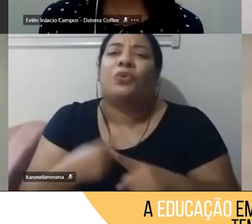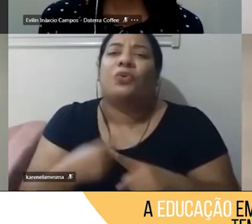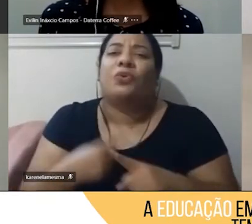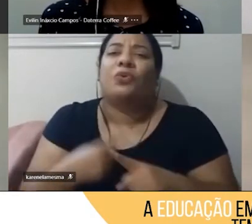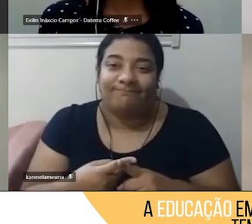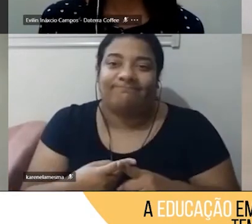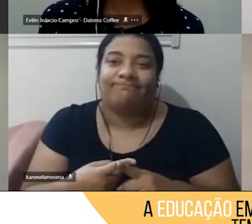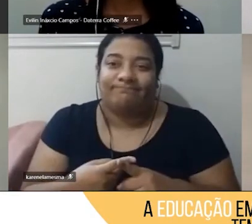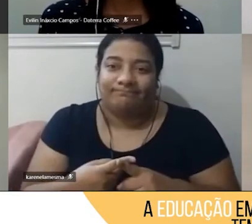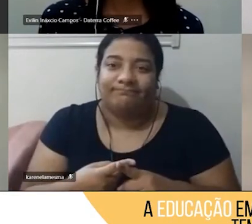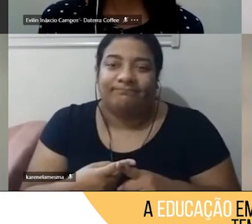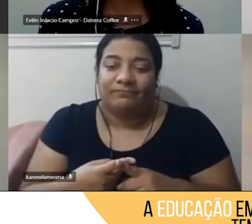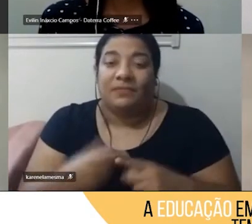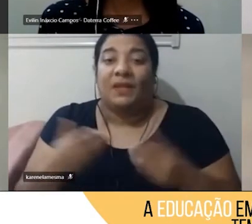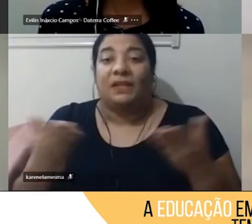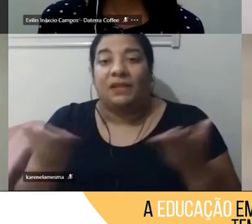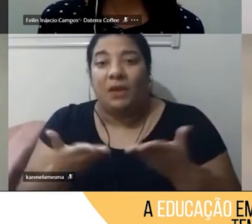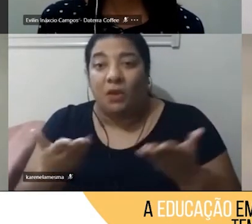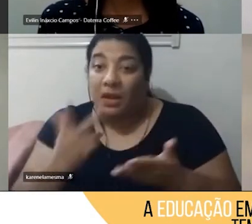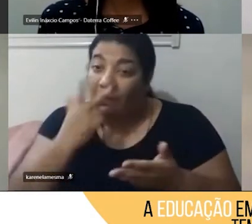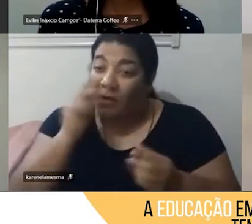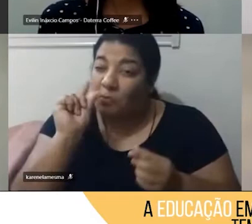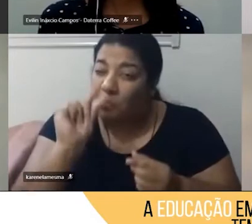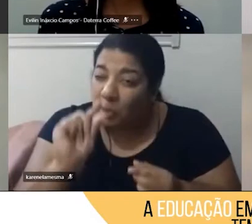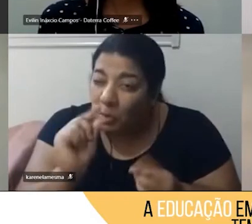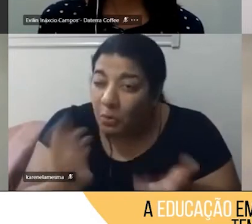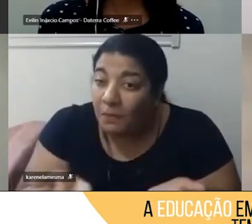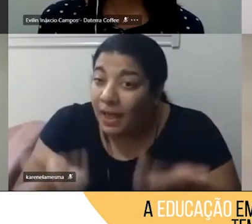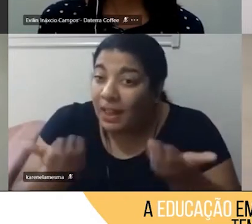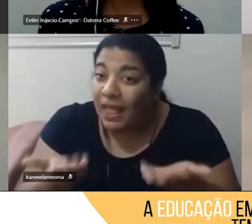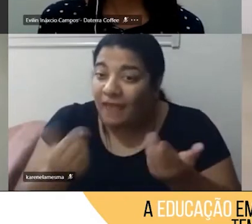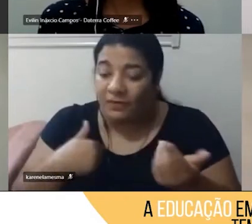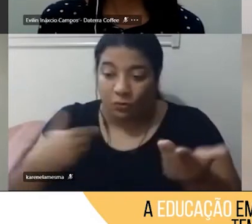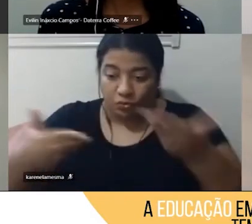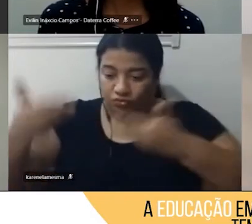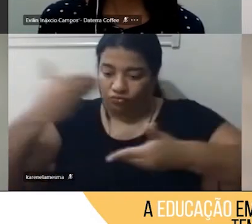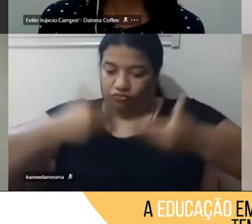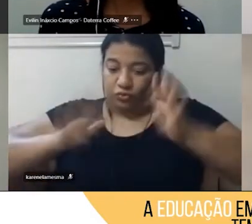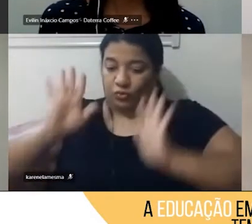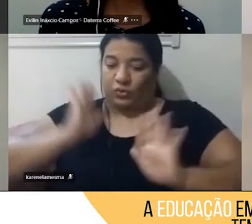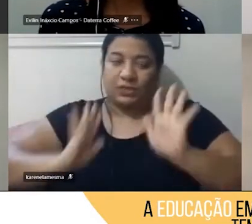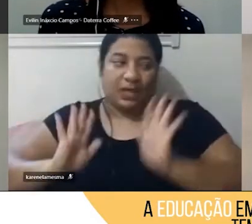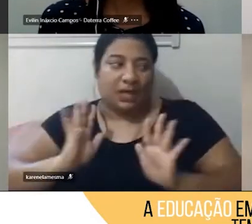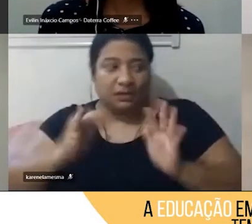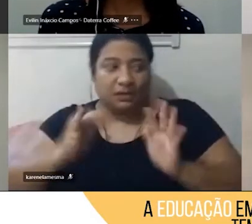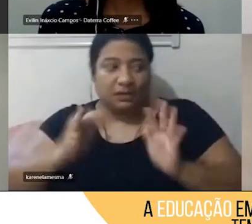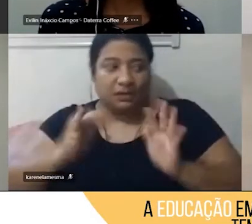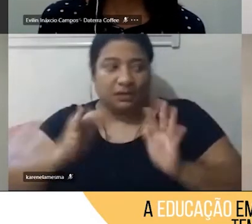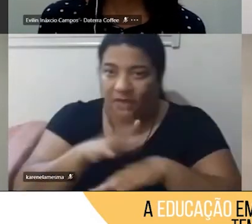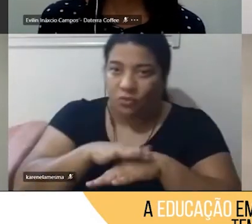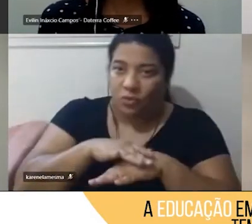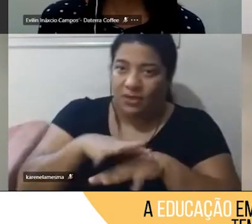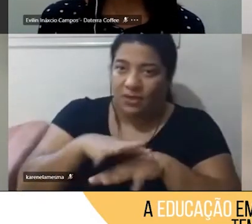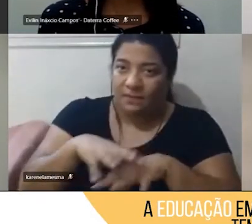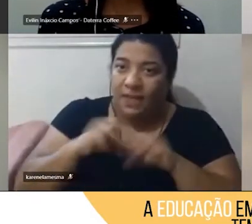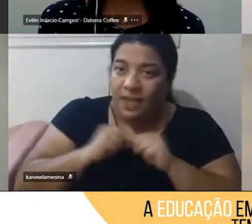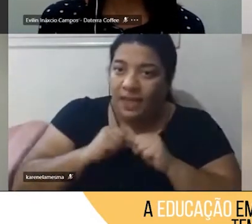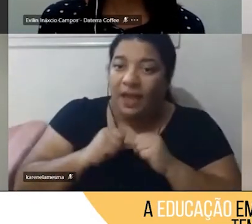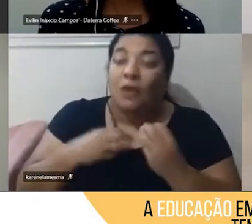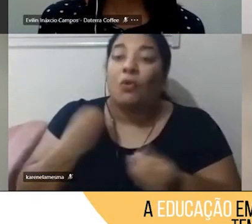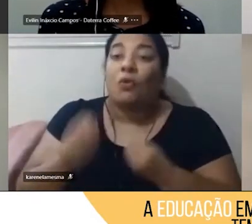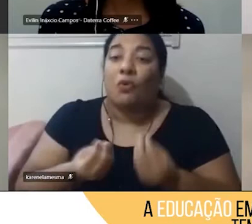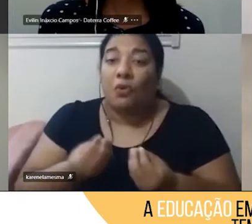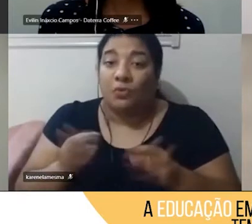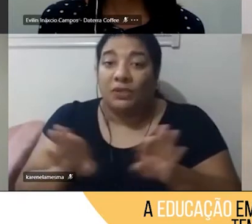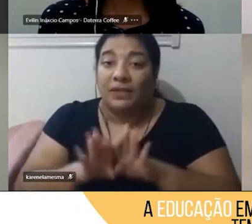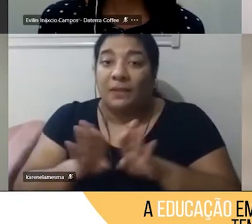que está um pouco mais flexível, como é que eu me cuido e cuido das outras pessoas, qual é o impacto disso para